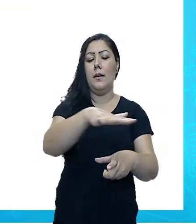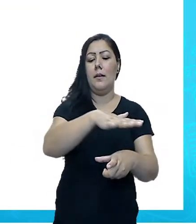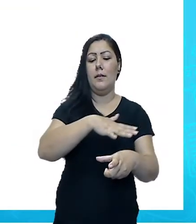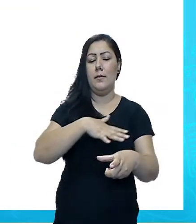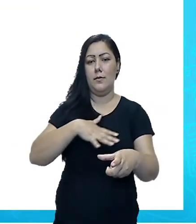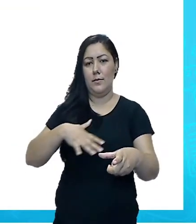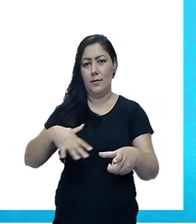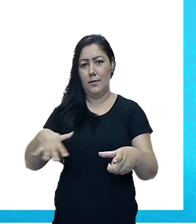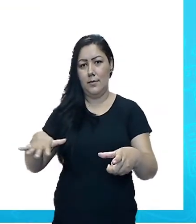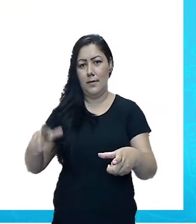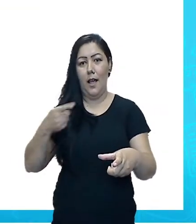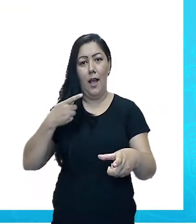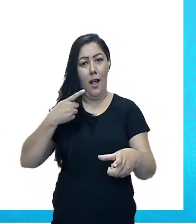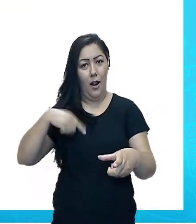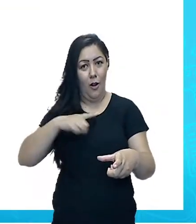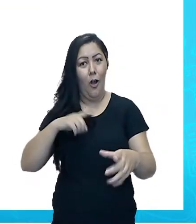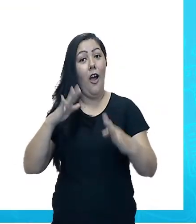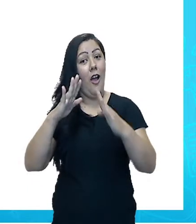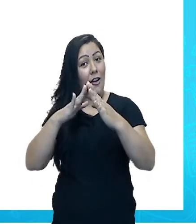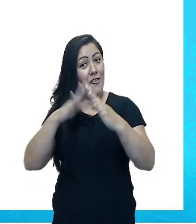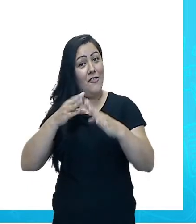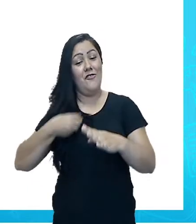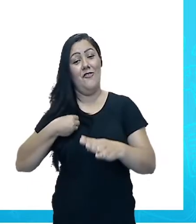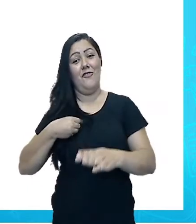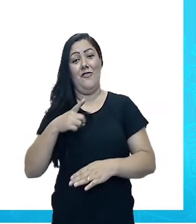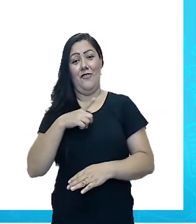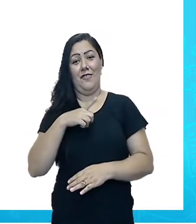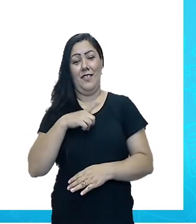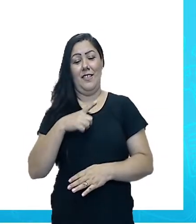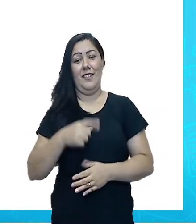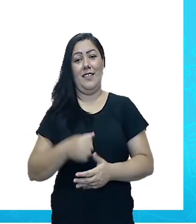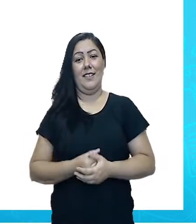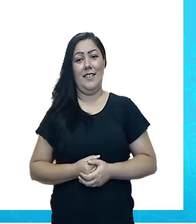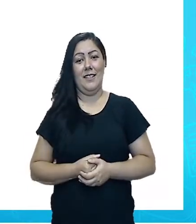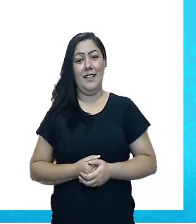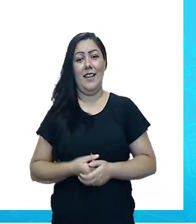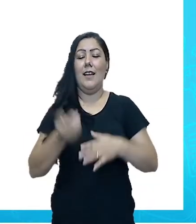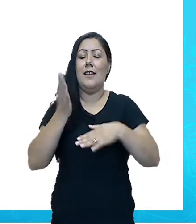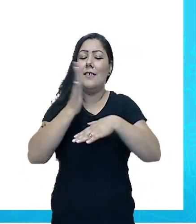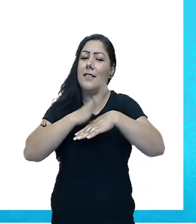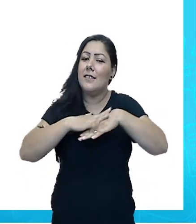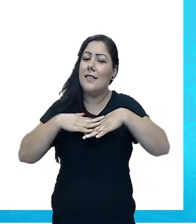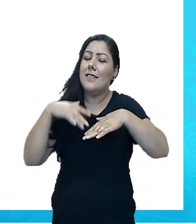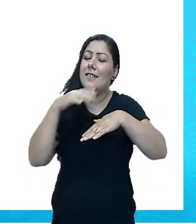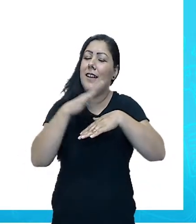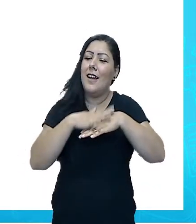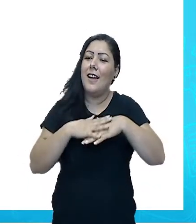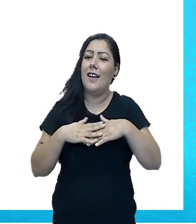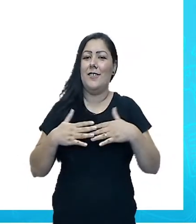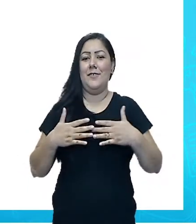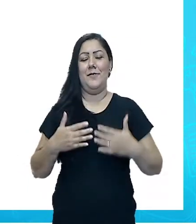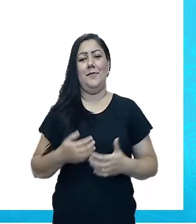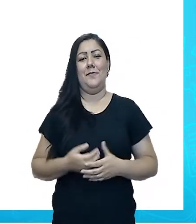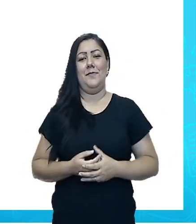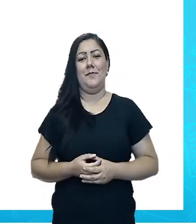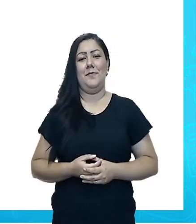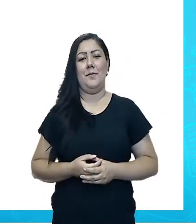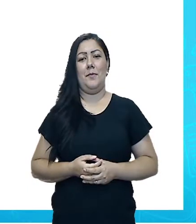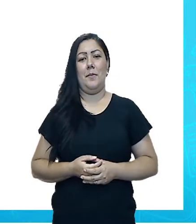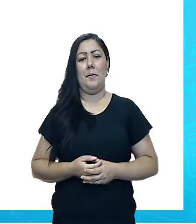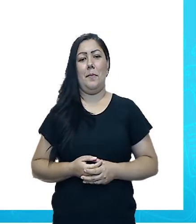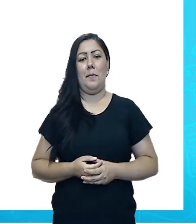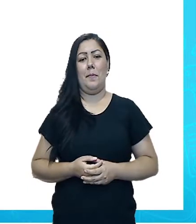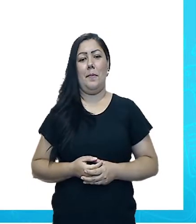Ele está ligado à nossa afetividade. É onde ali nós construímos